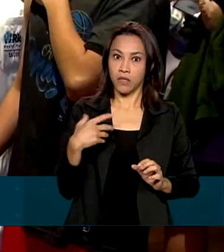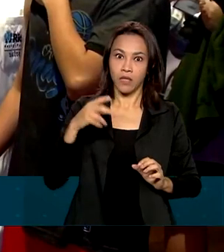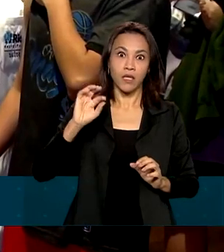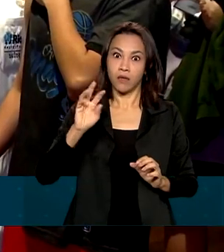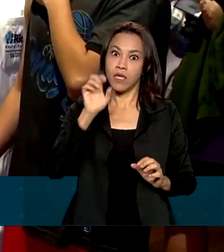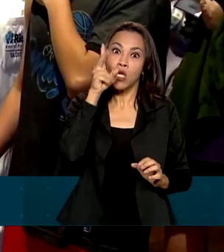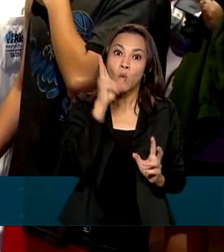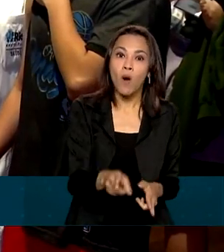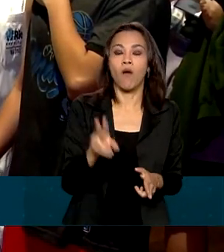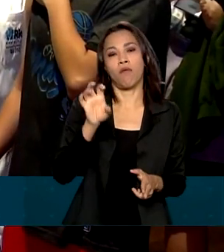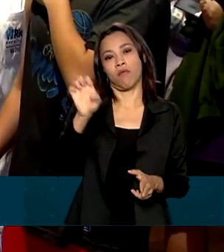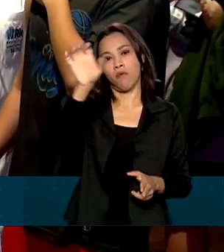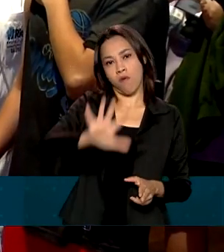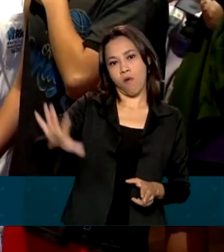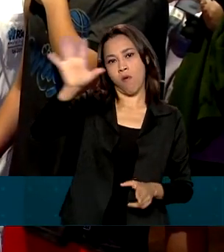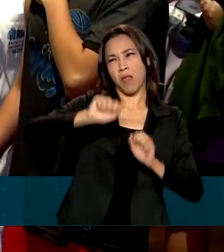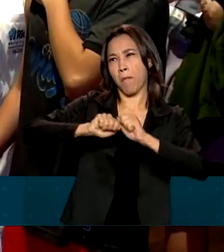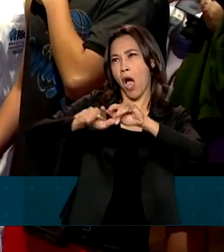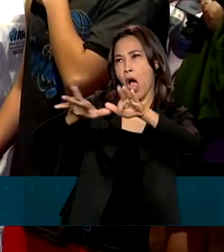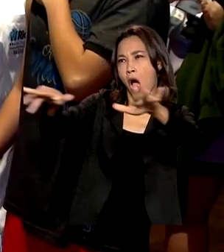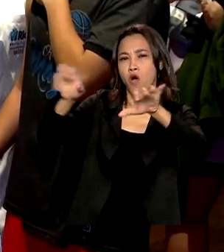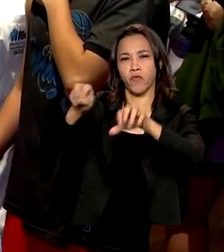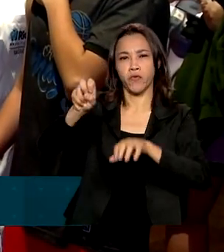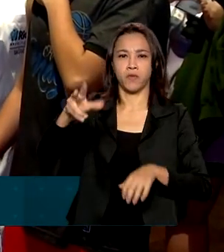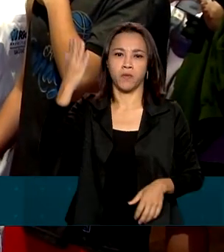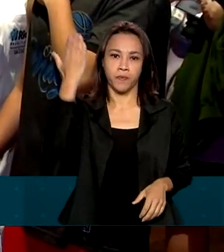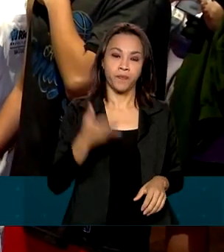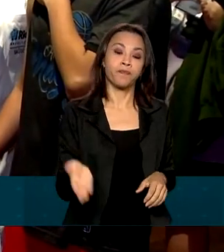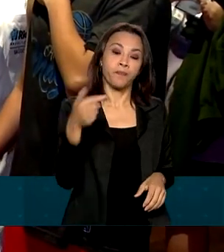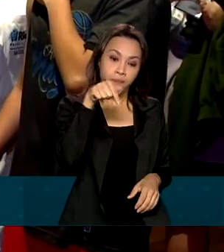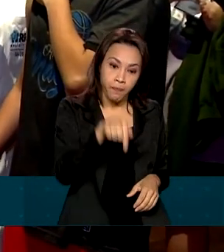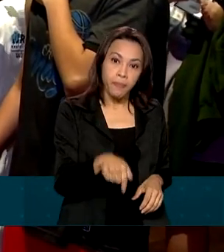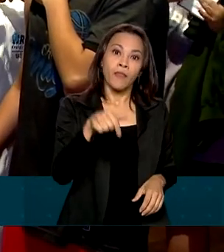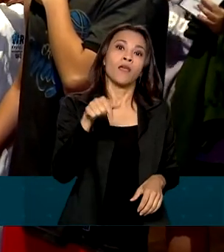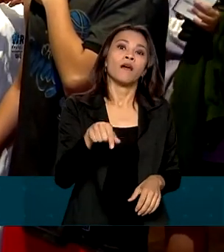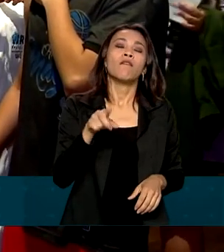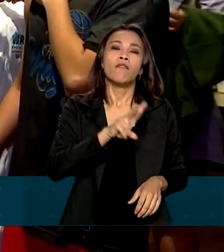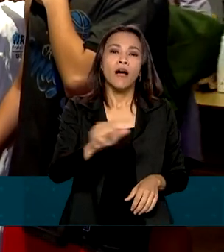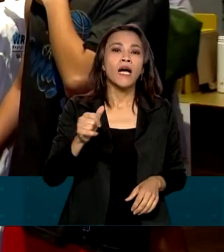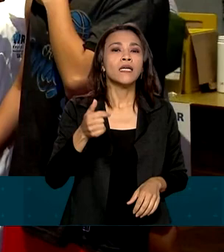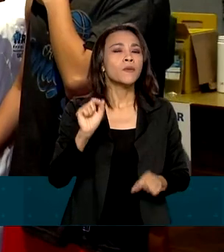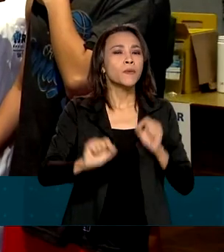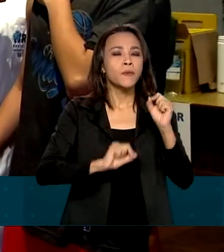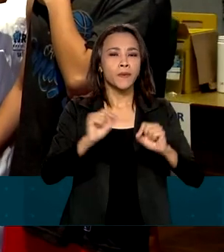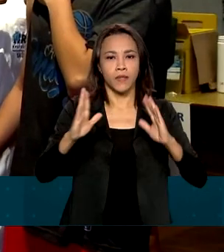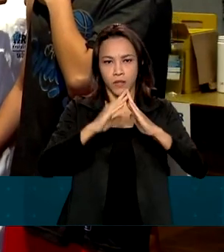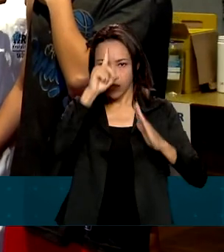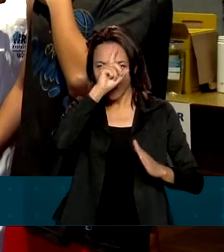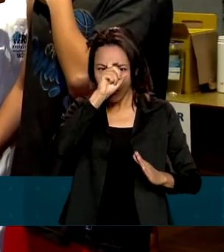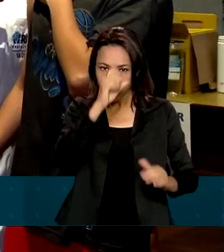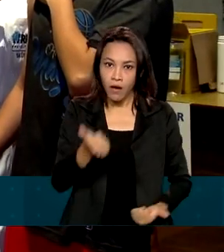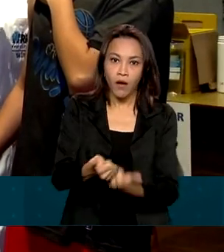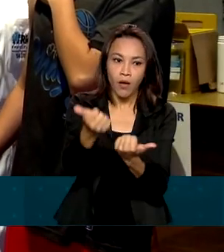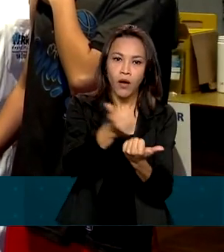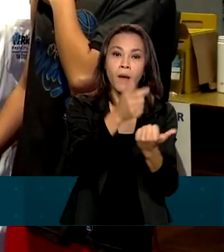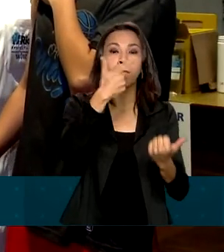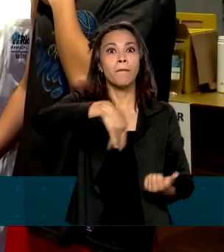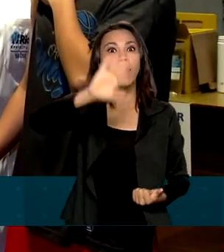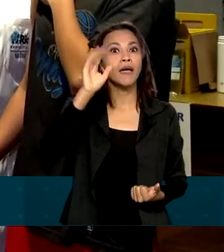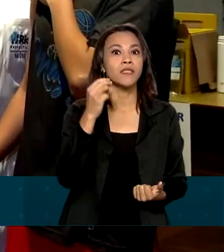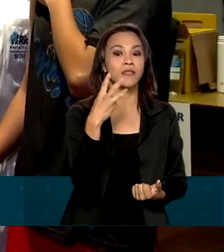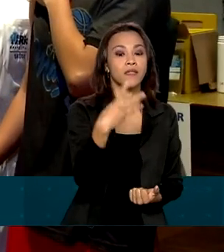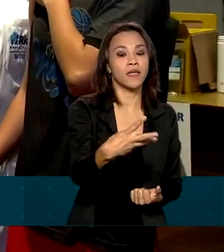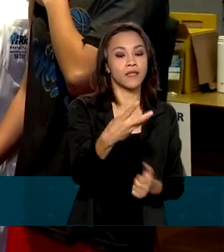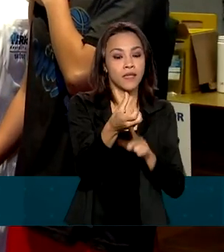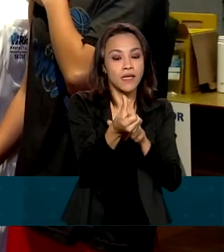Europa. Durante a campanha, os postos de vacinação vão intensificar a imunização dos brasileiros. Já foram aplicadas mais de 360